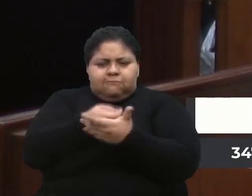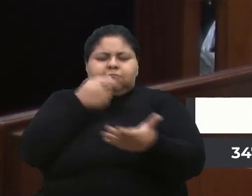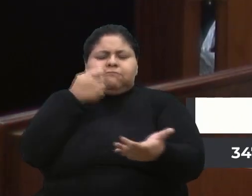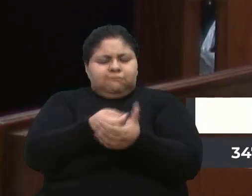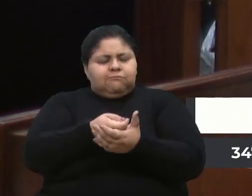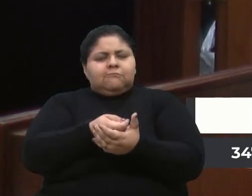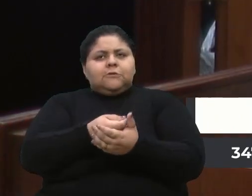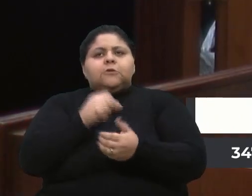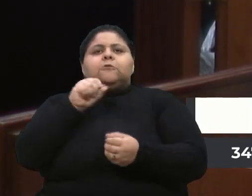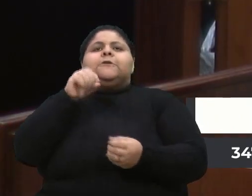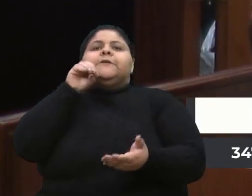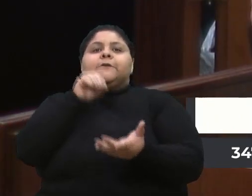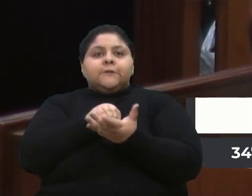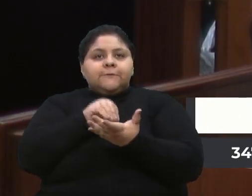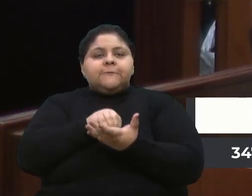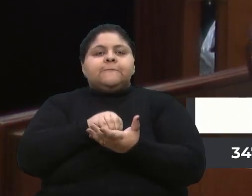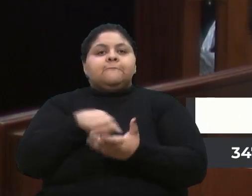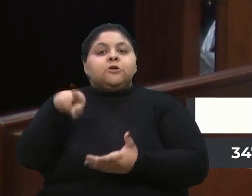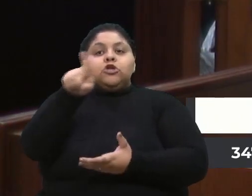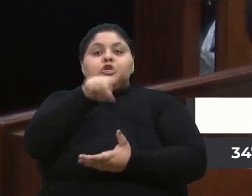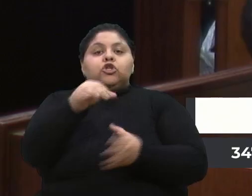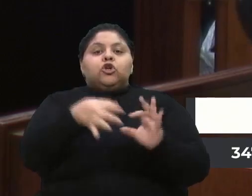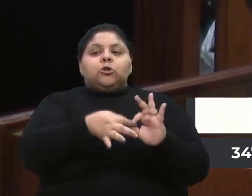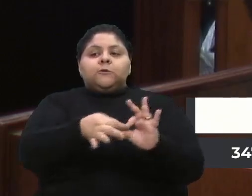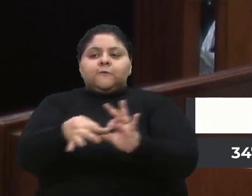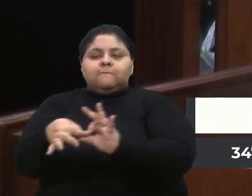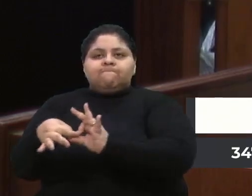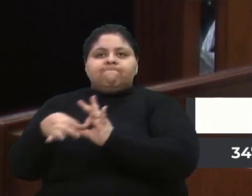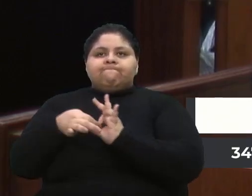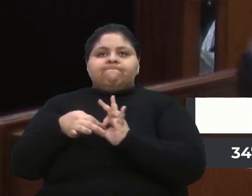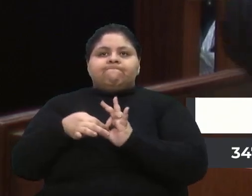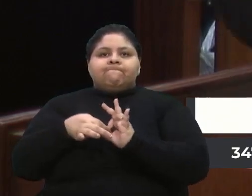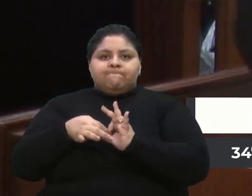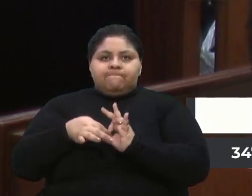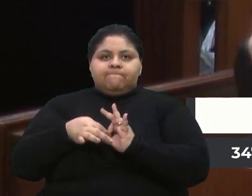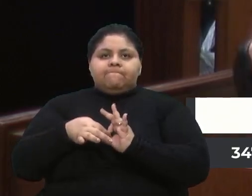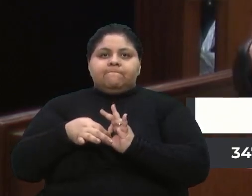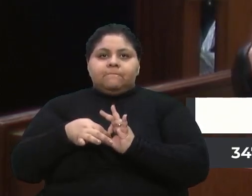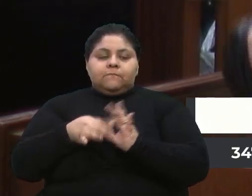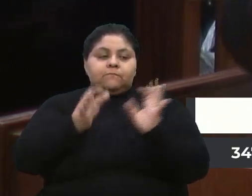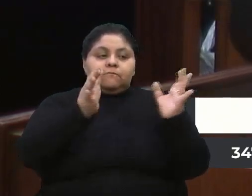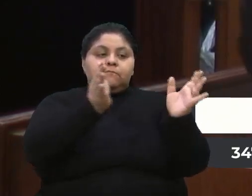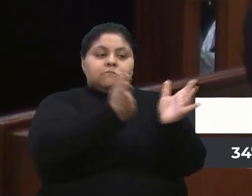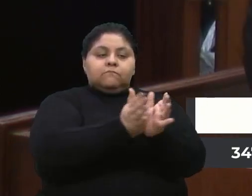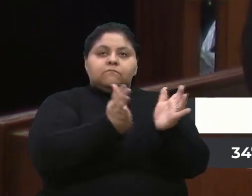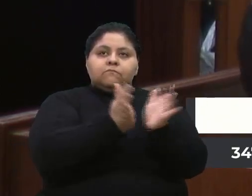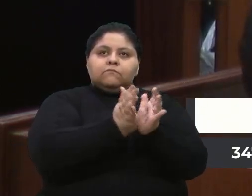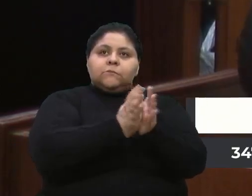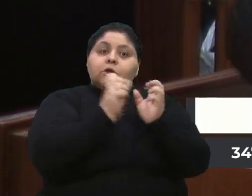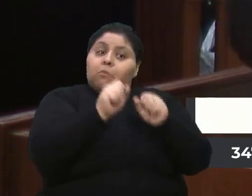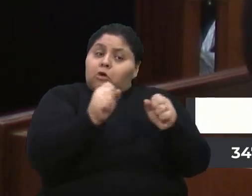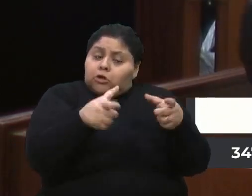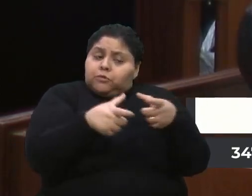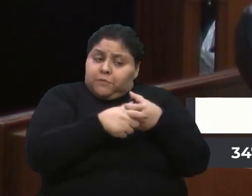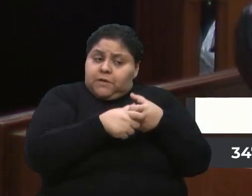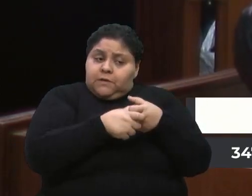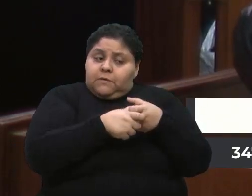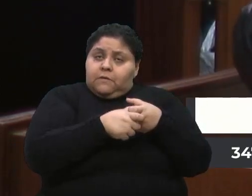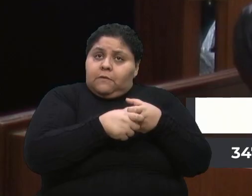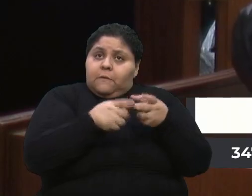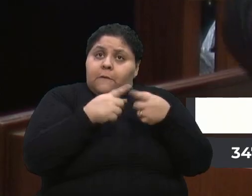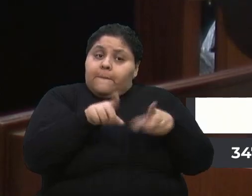aí o que falta? Nós se unirmos à questão de, no mínimo, uma equipe, pode ser pequena, mas de cada